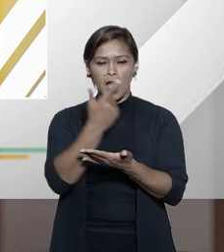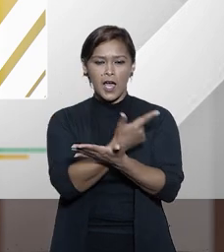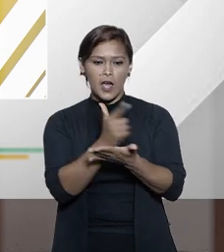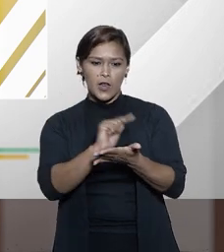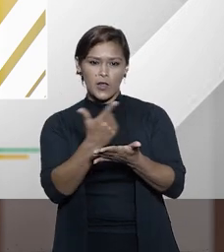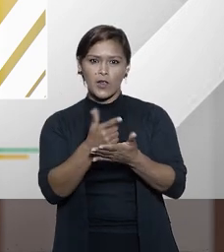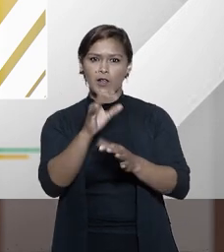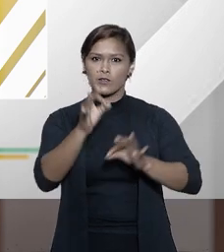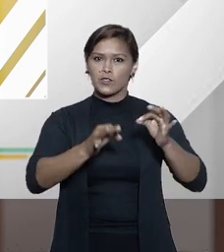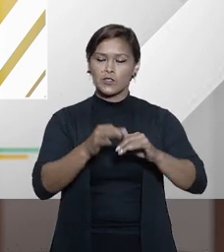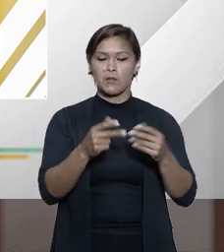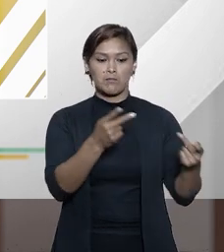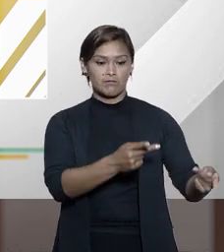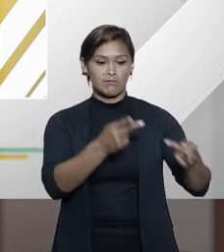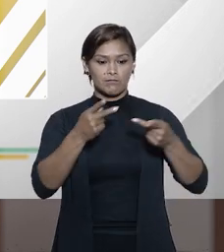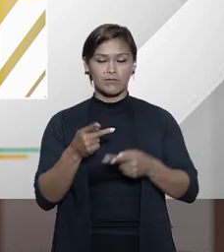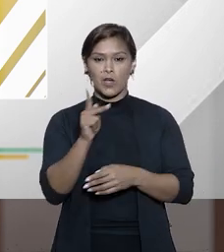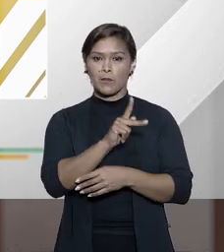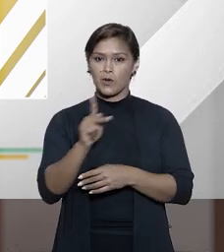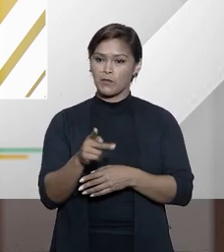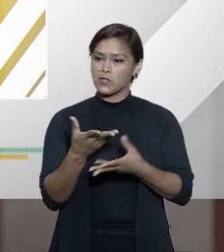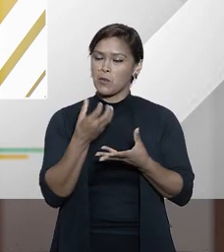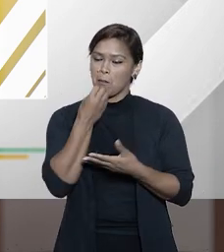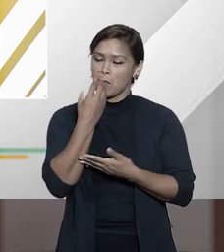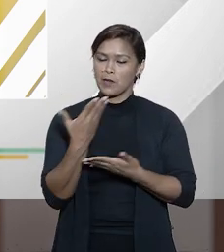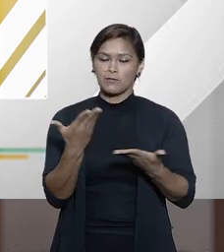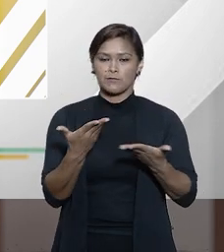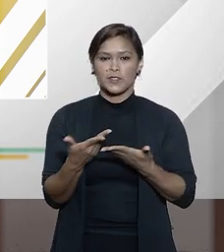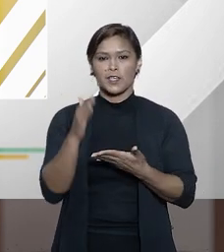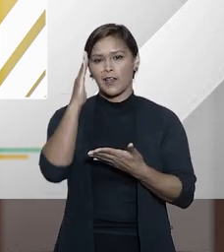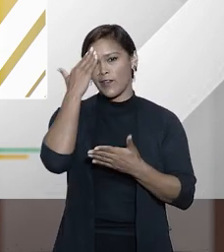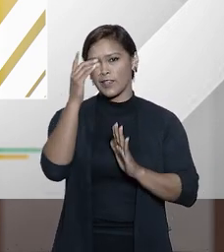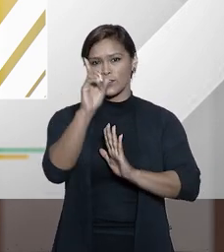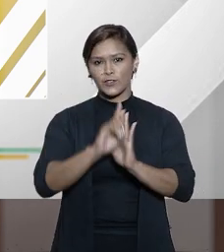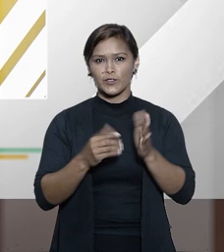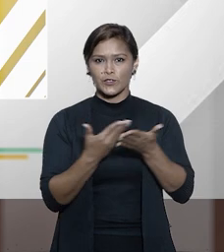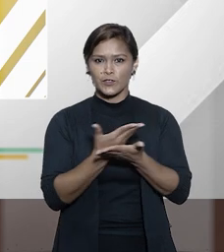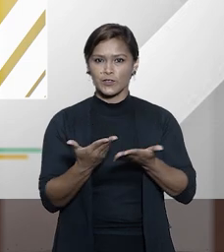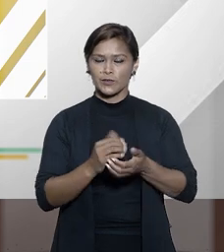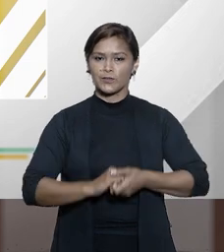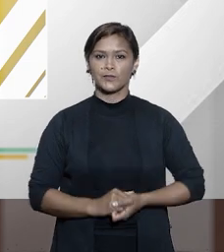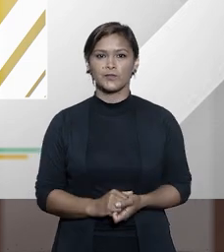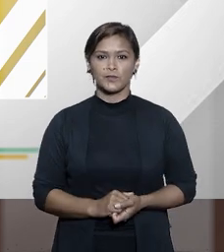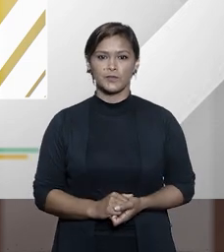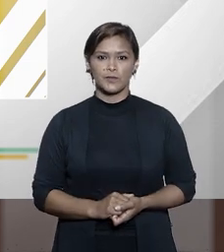jurídicas. Professor Vladimir Aras, também seja muito bem-vindo ao Entender Direito de hoje.